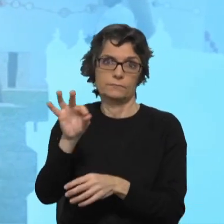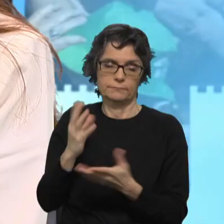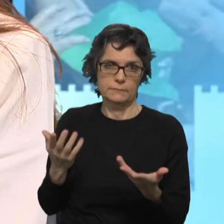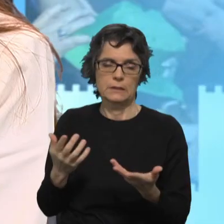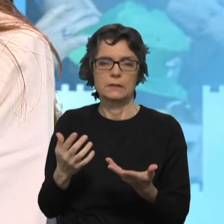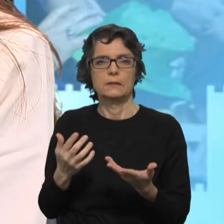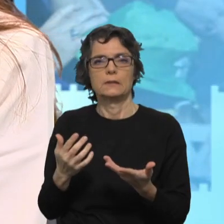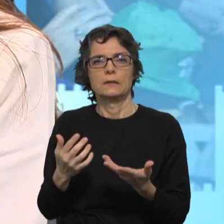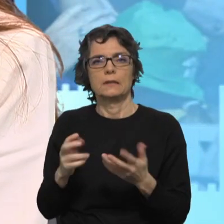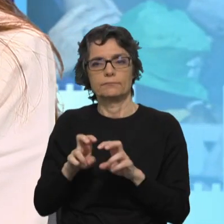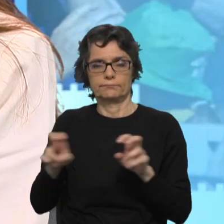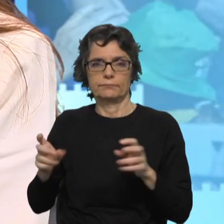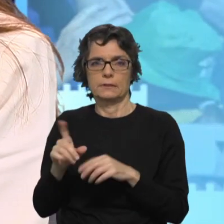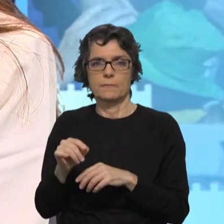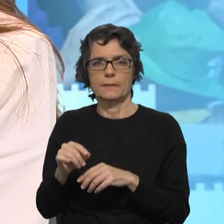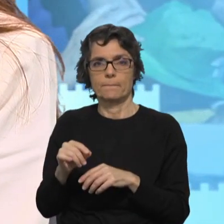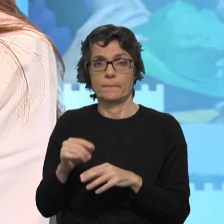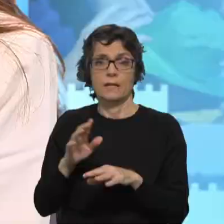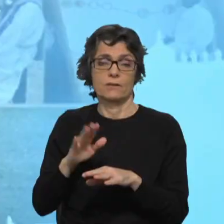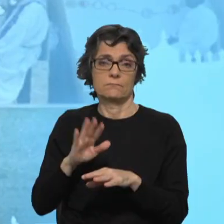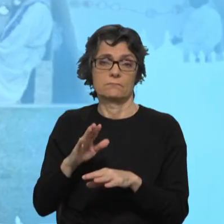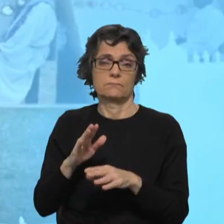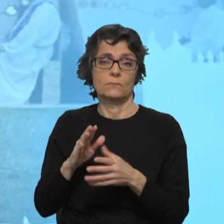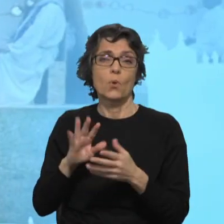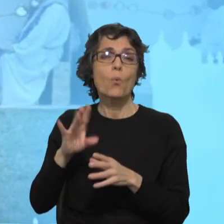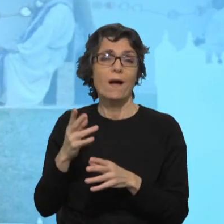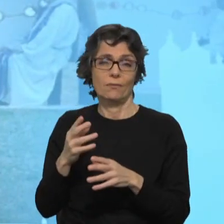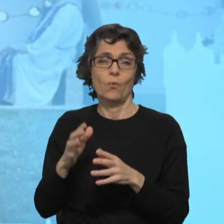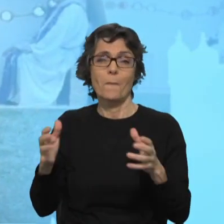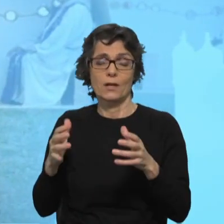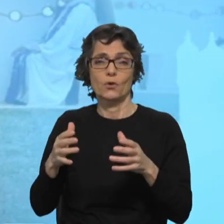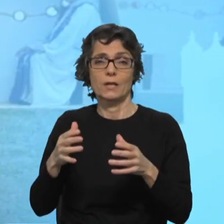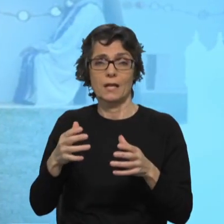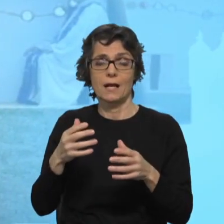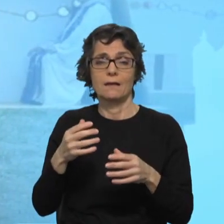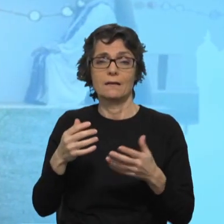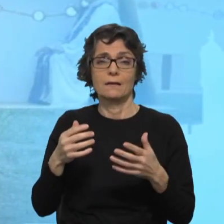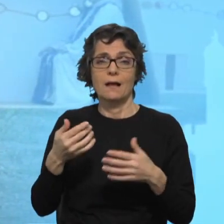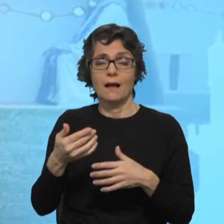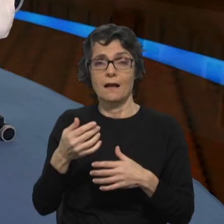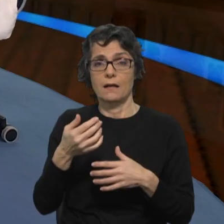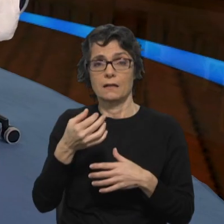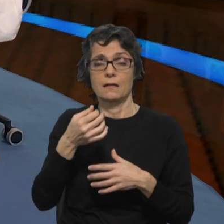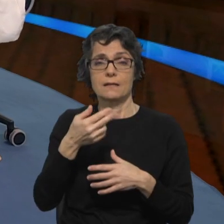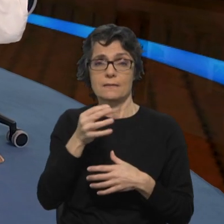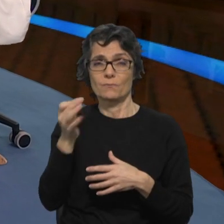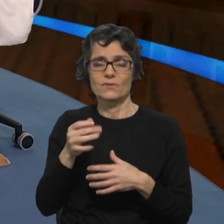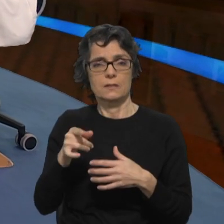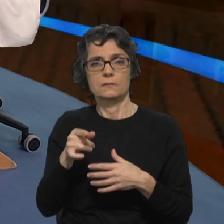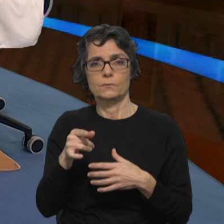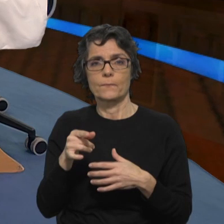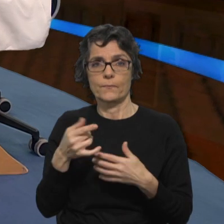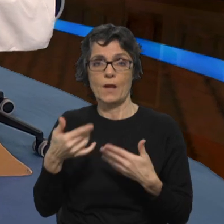em experiências passadas que, ou à maioria absoluta, ou então parece impossível que exista um governo de minoria parlamentar.